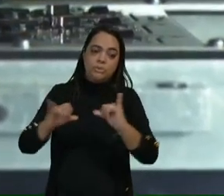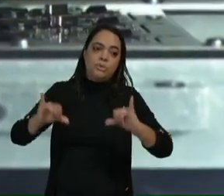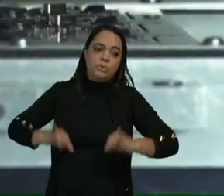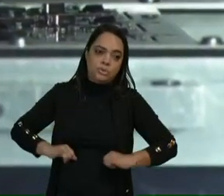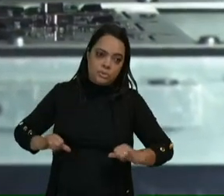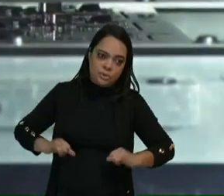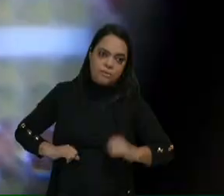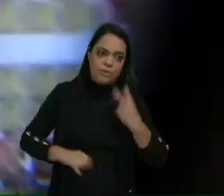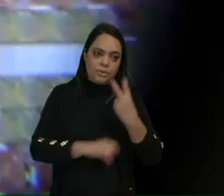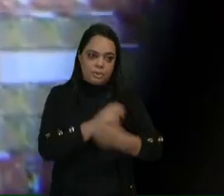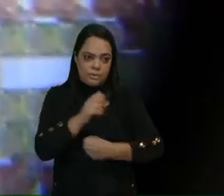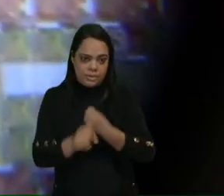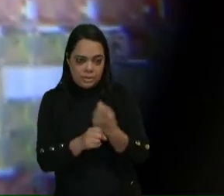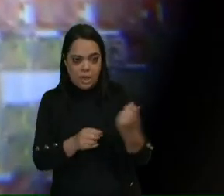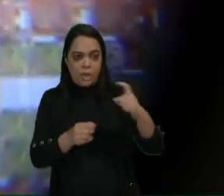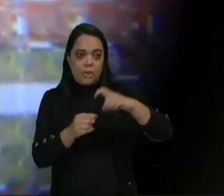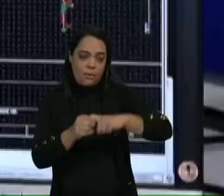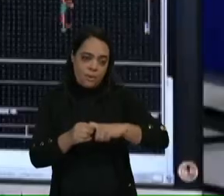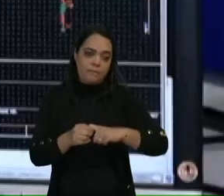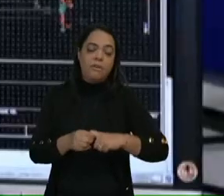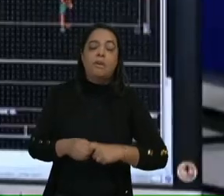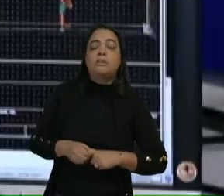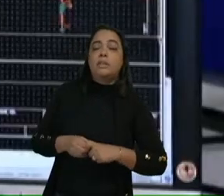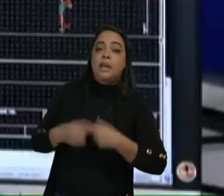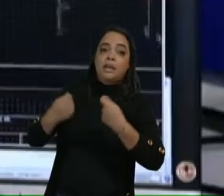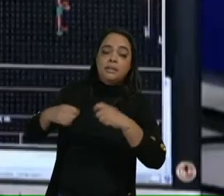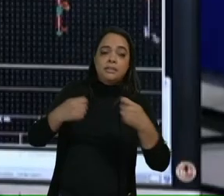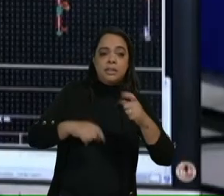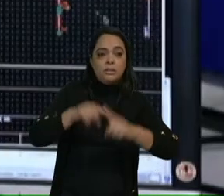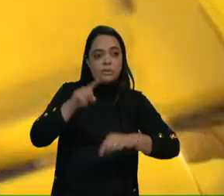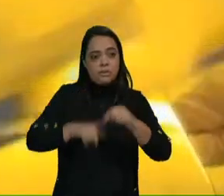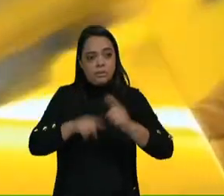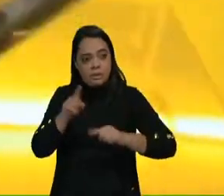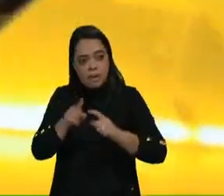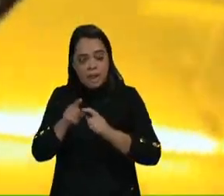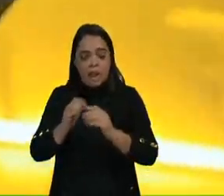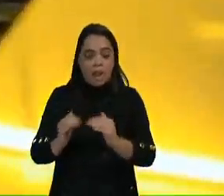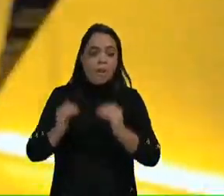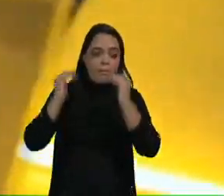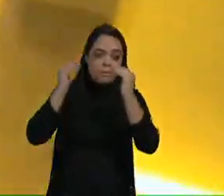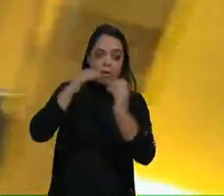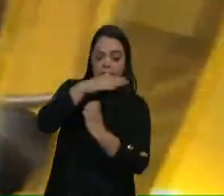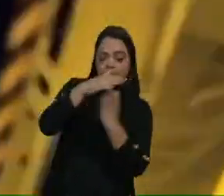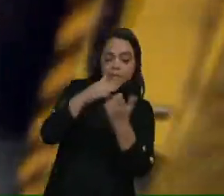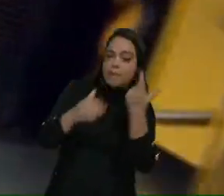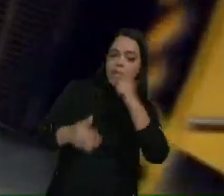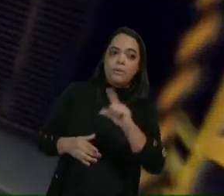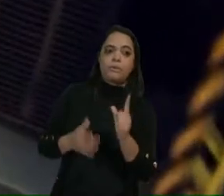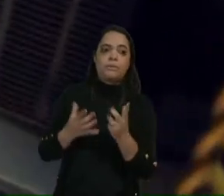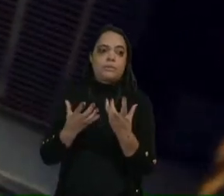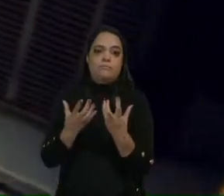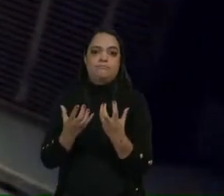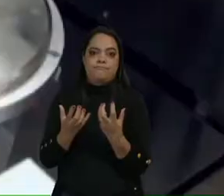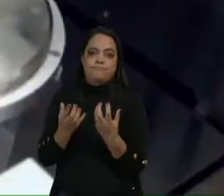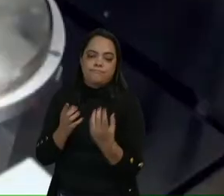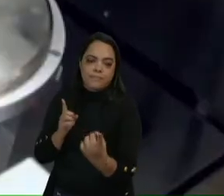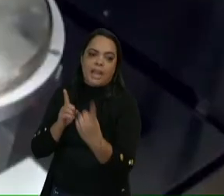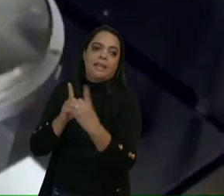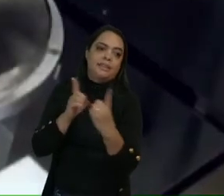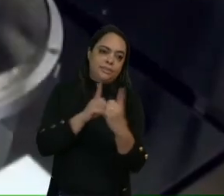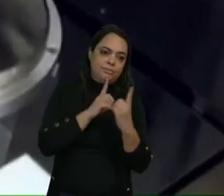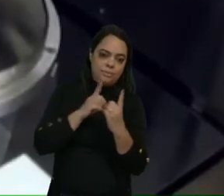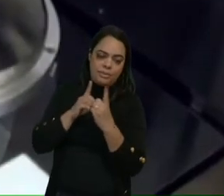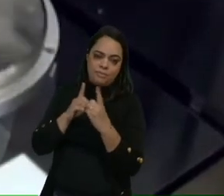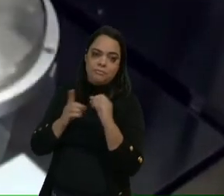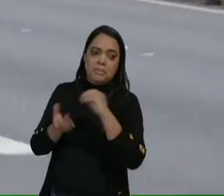retomada da atividade, a demanda pelo material aumentou e as empresas produtoras não conseguiram atender aos pedidos, o que causou um buraco